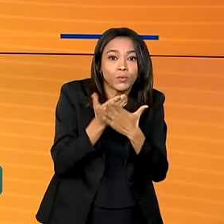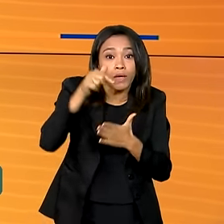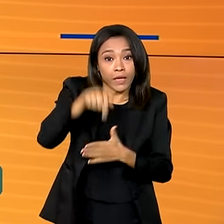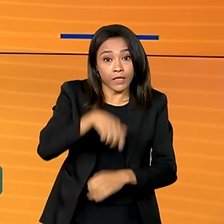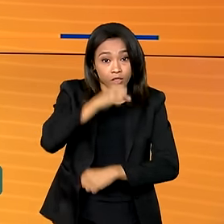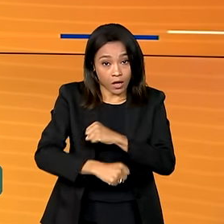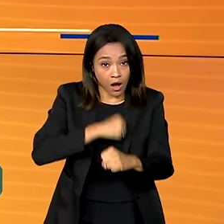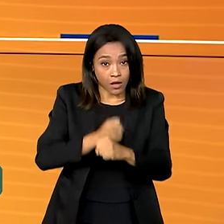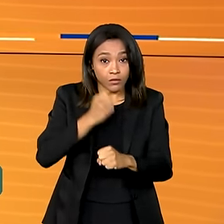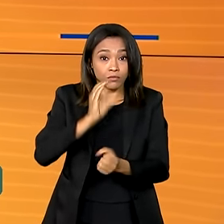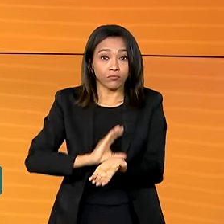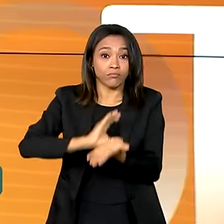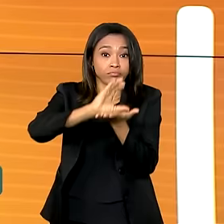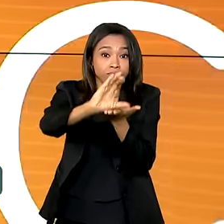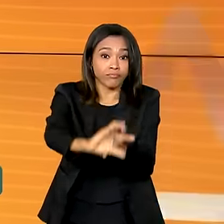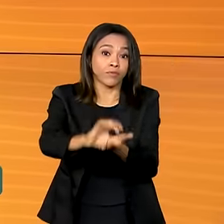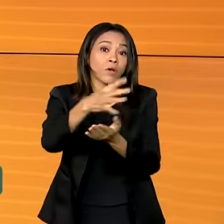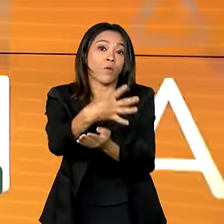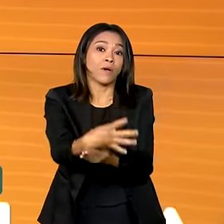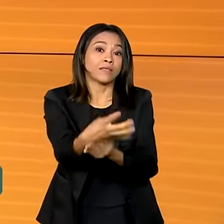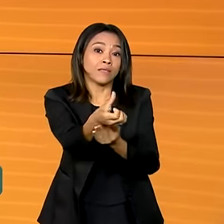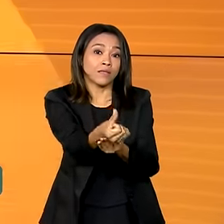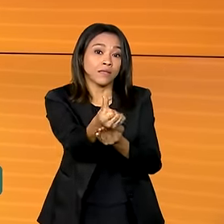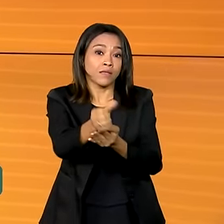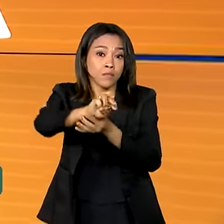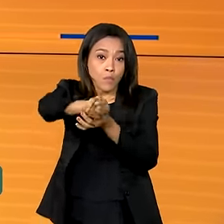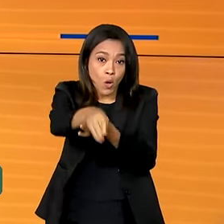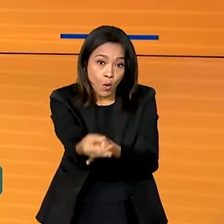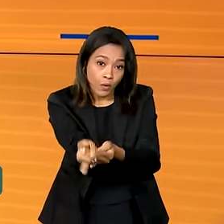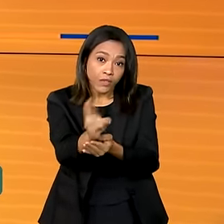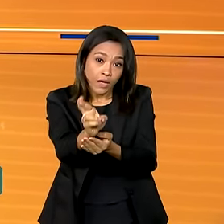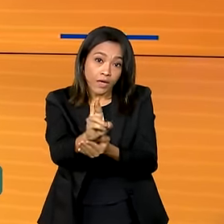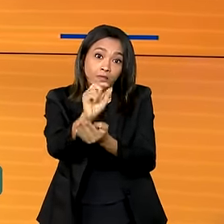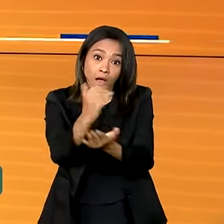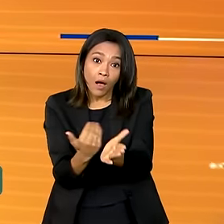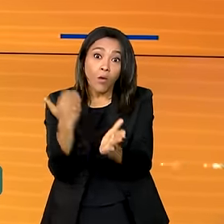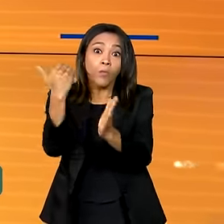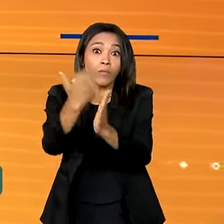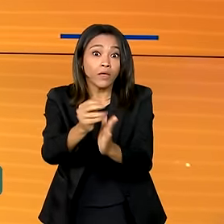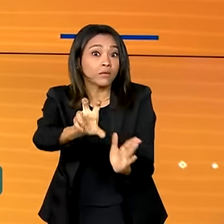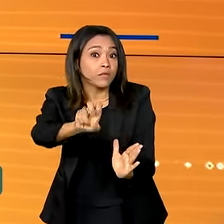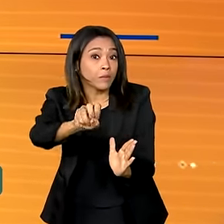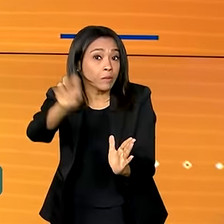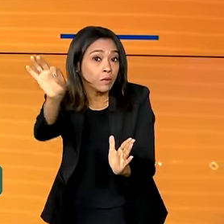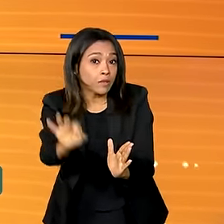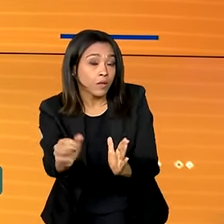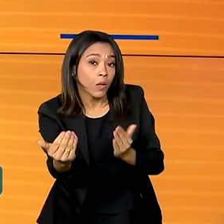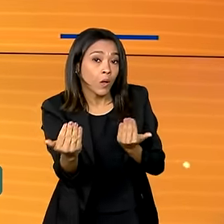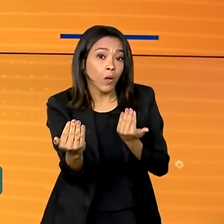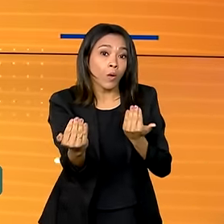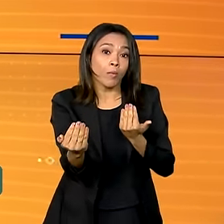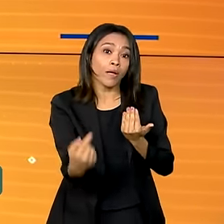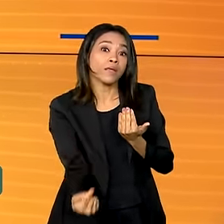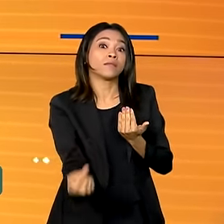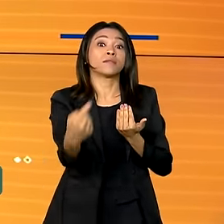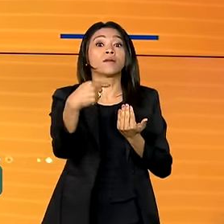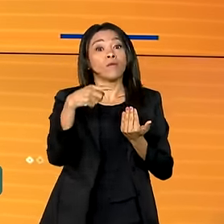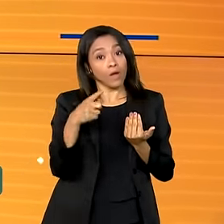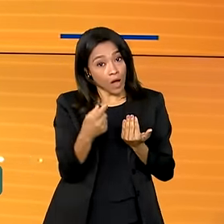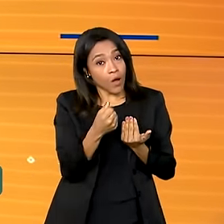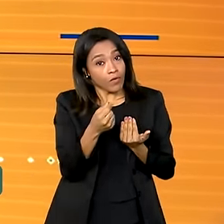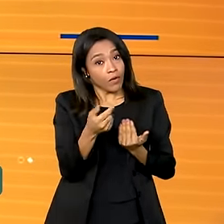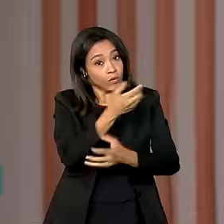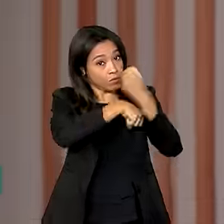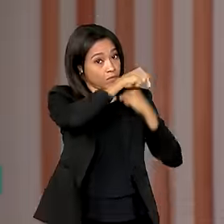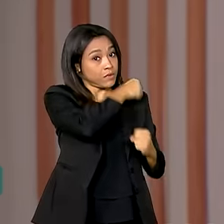de R$ 466 milhões, um aumento de 50% em comparação ao valor disponível no